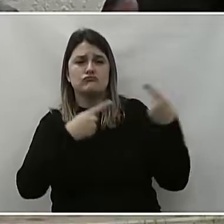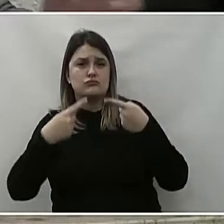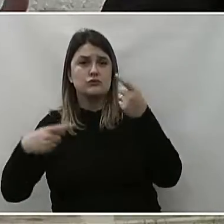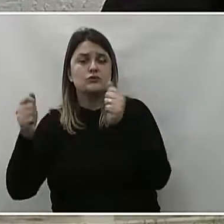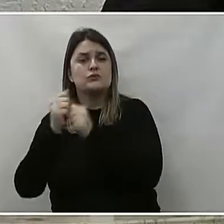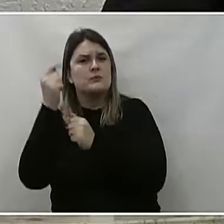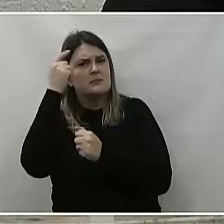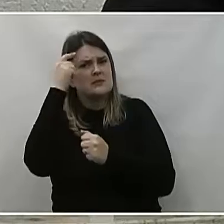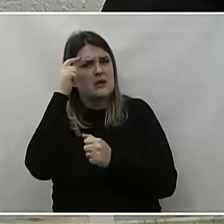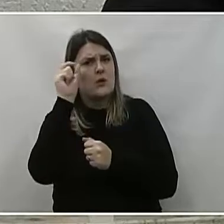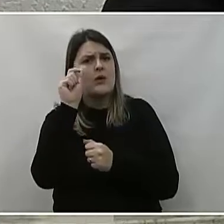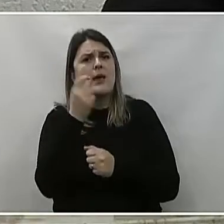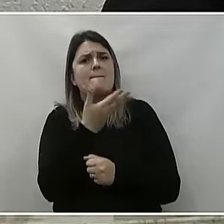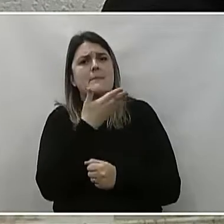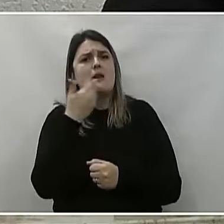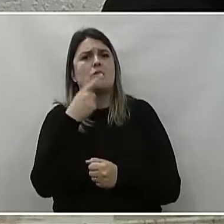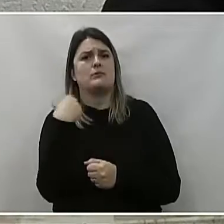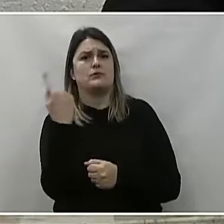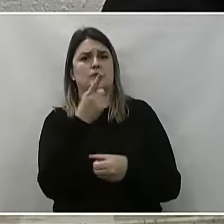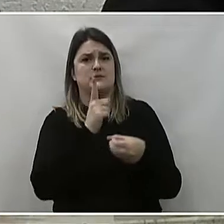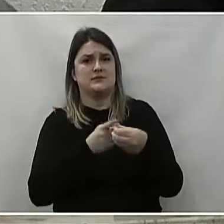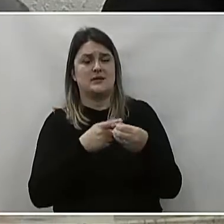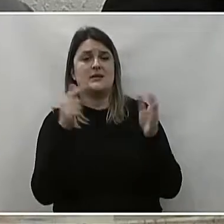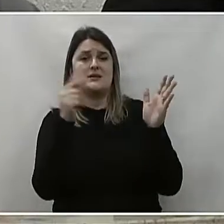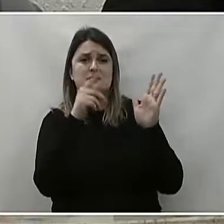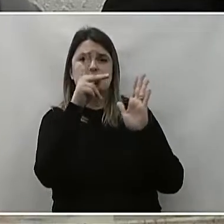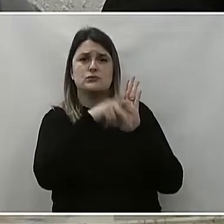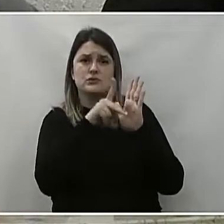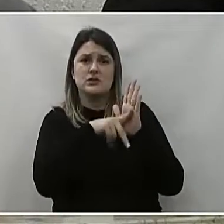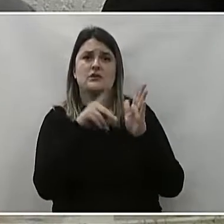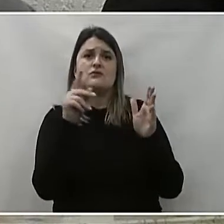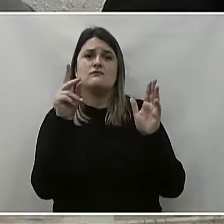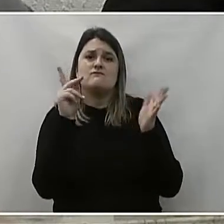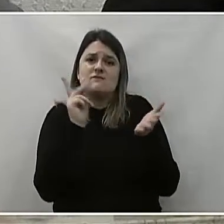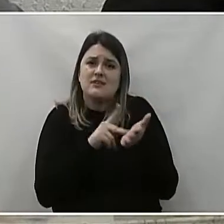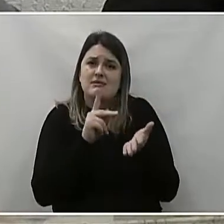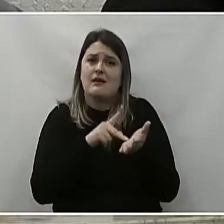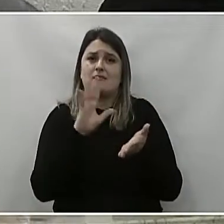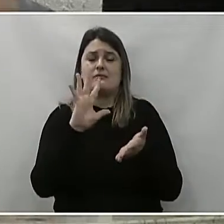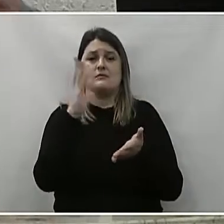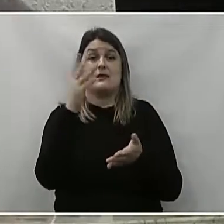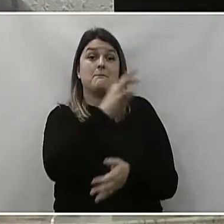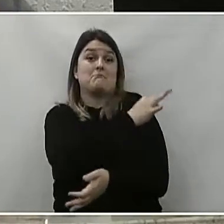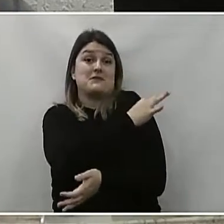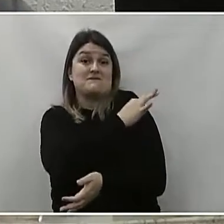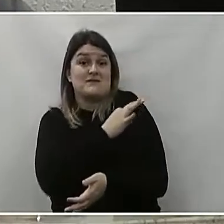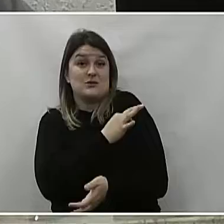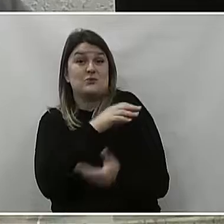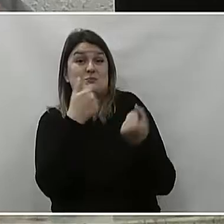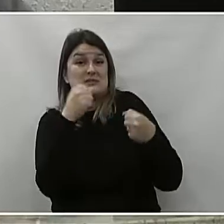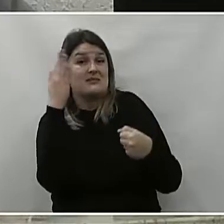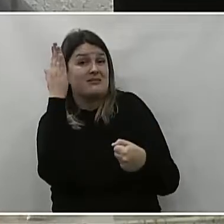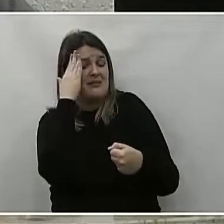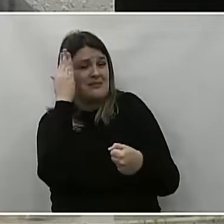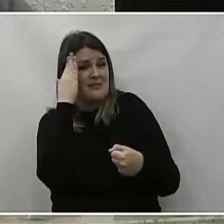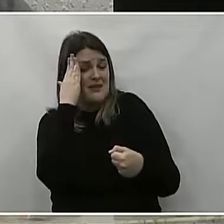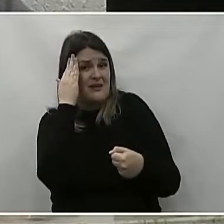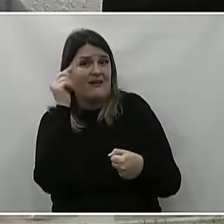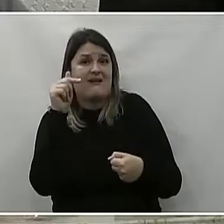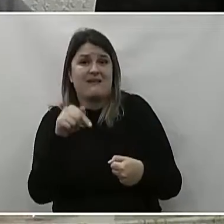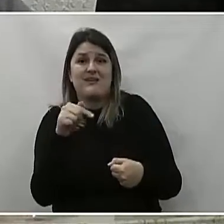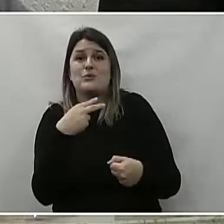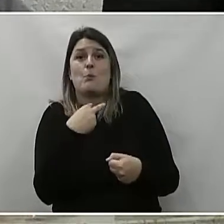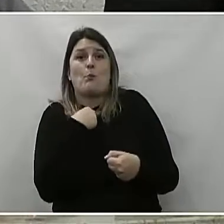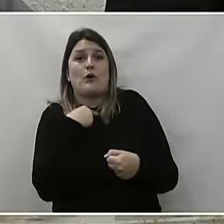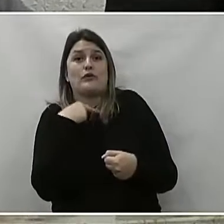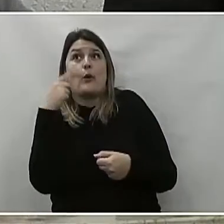para o bem da nossa cidade. E esse projeto, então, que possa se tornar realidade, que o prefeito entenda que, realmente, aqui não